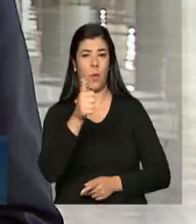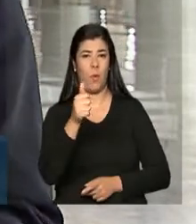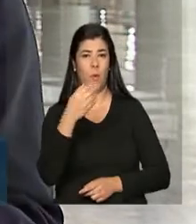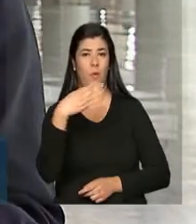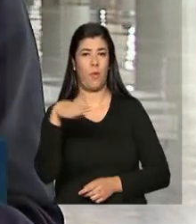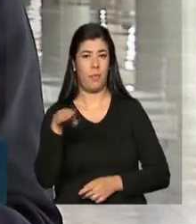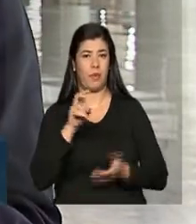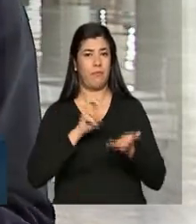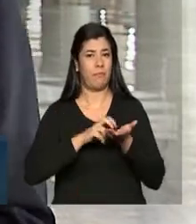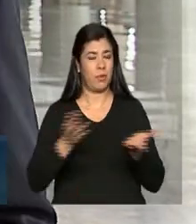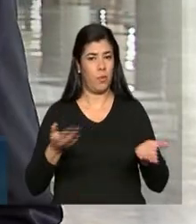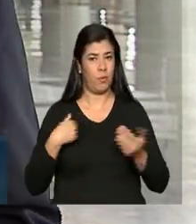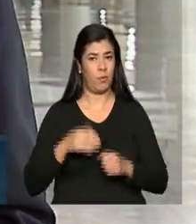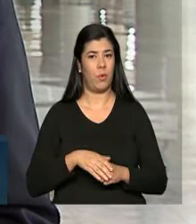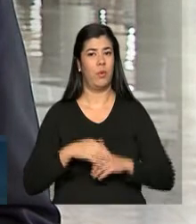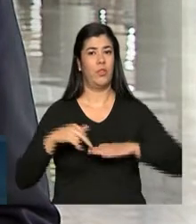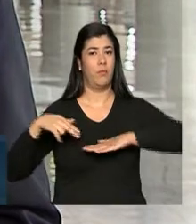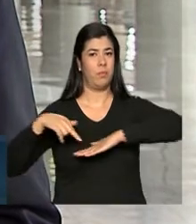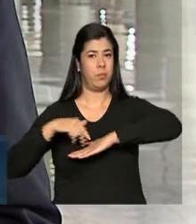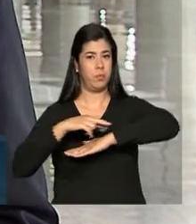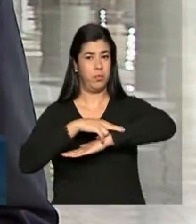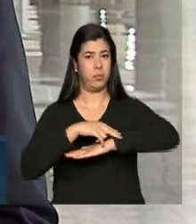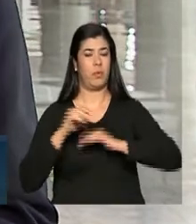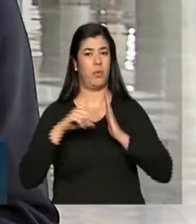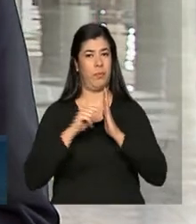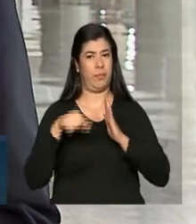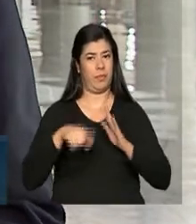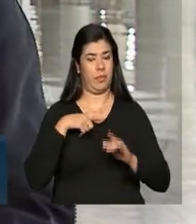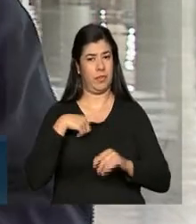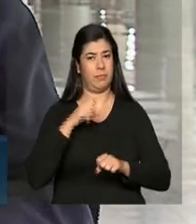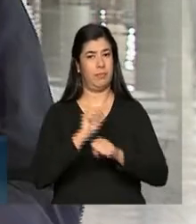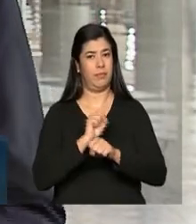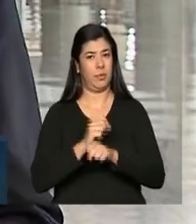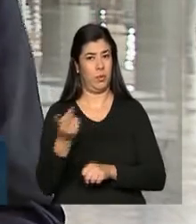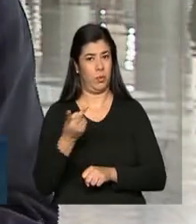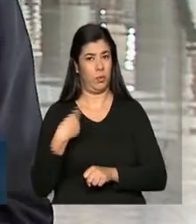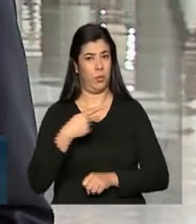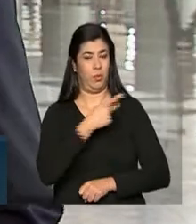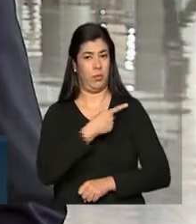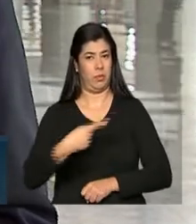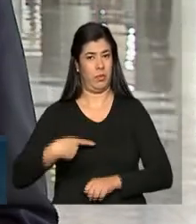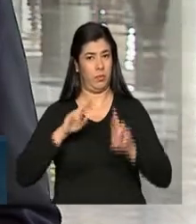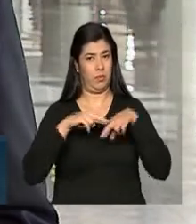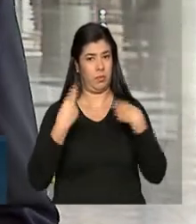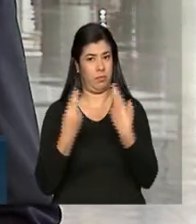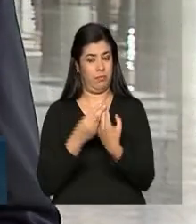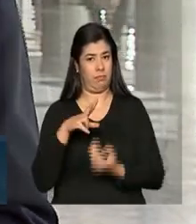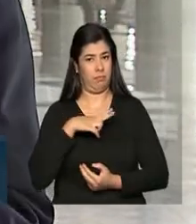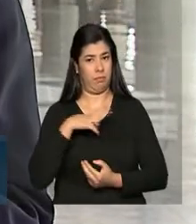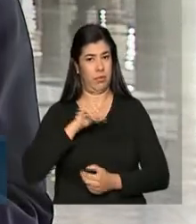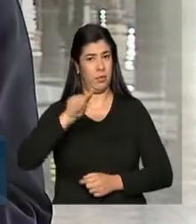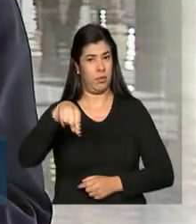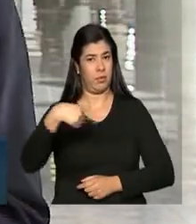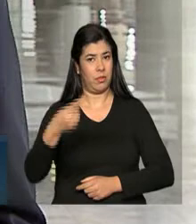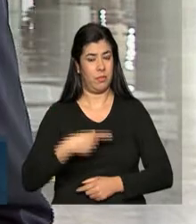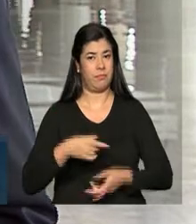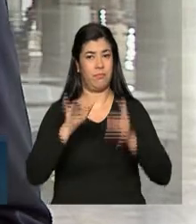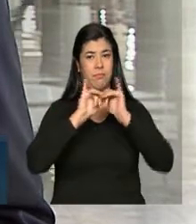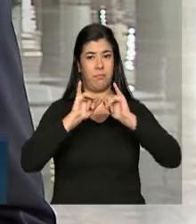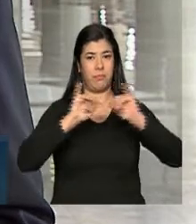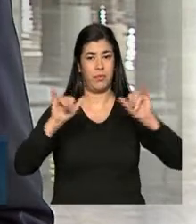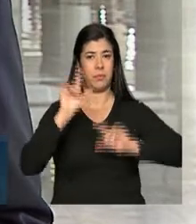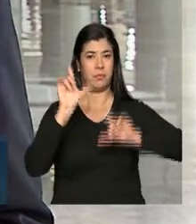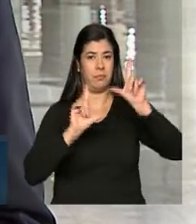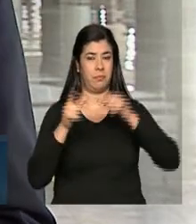rampa do Palácio do Planalto, os dois chefes de estado fazem então uma reunião privada para depois concederem uma declaração à